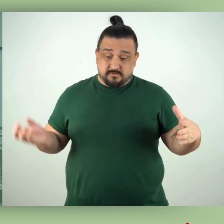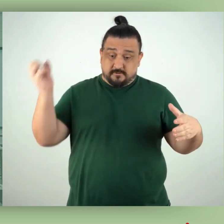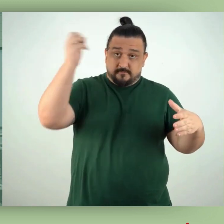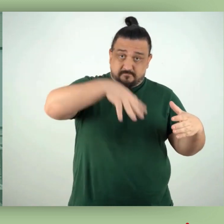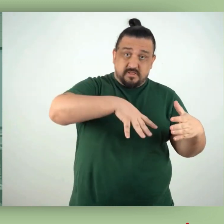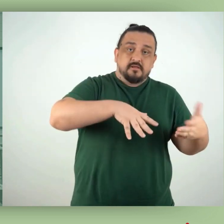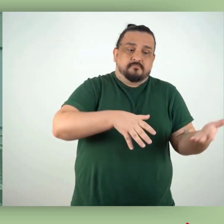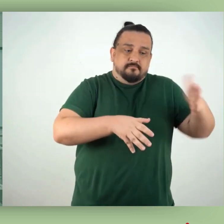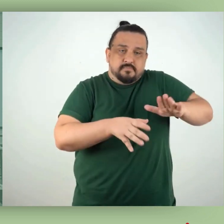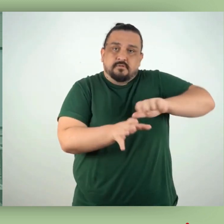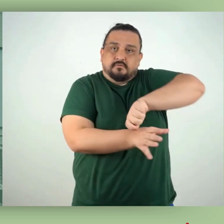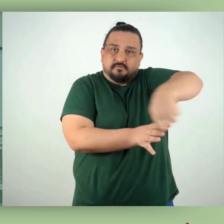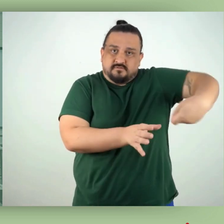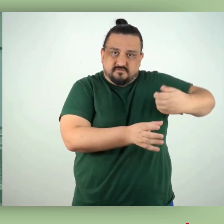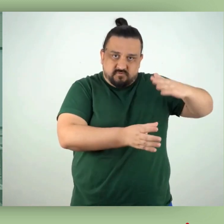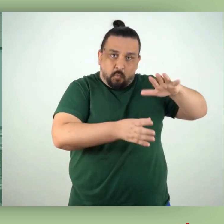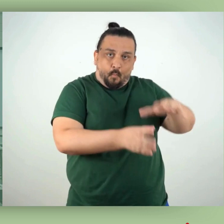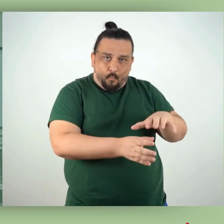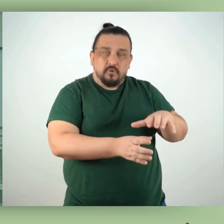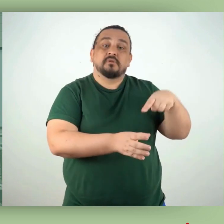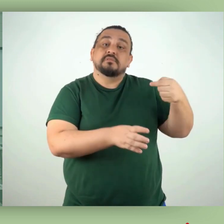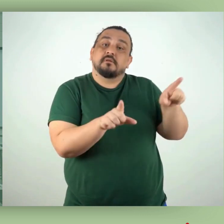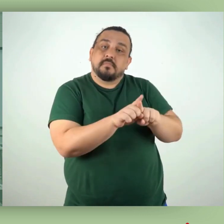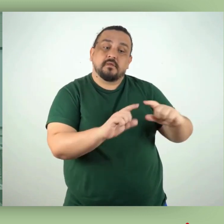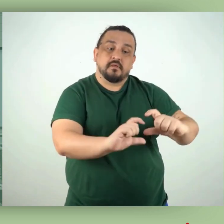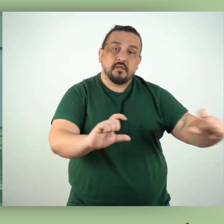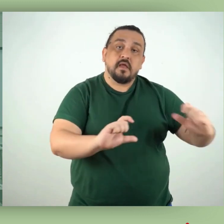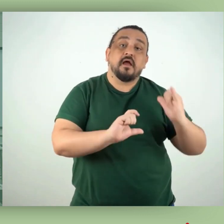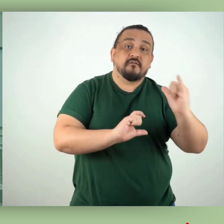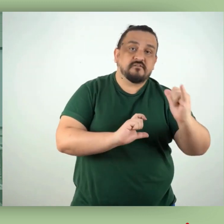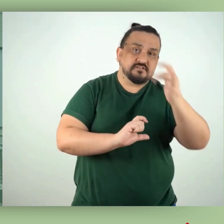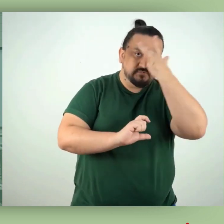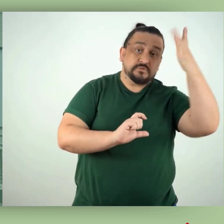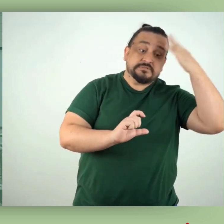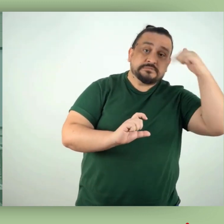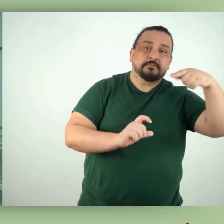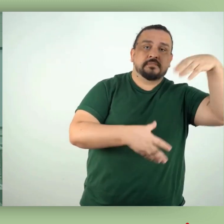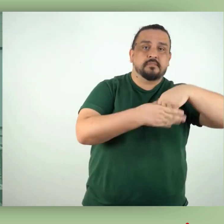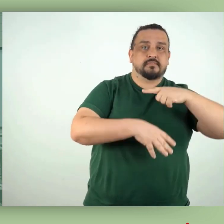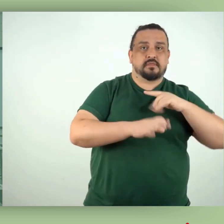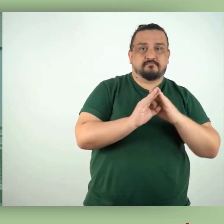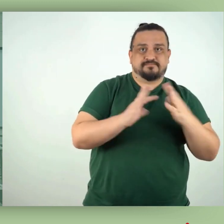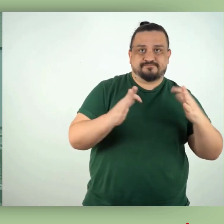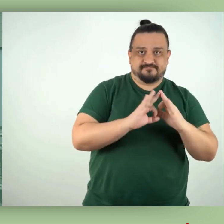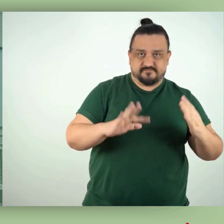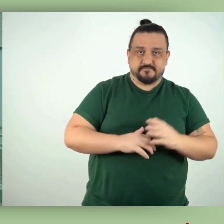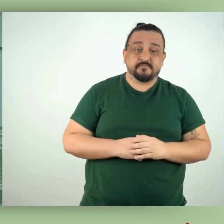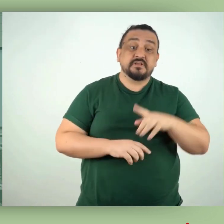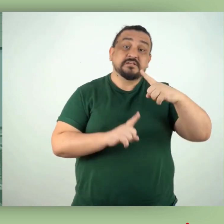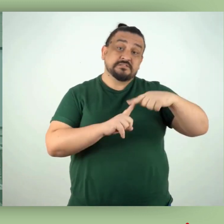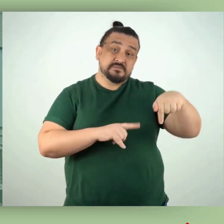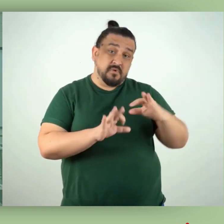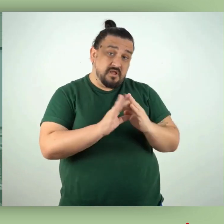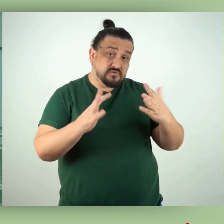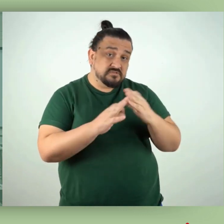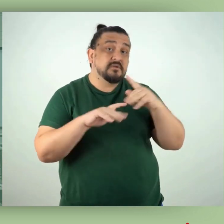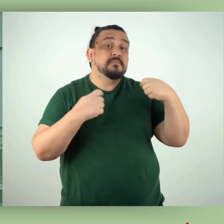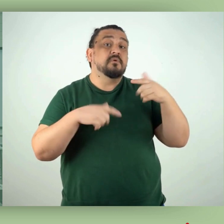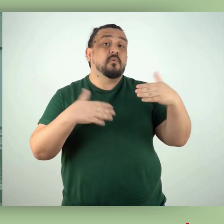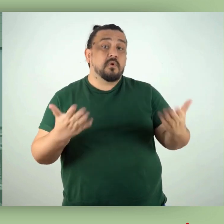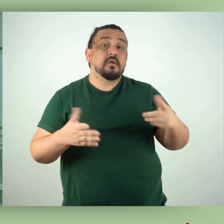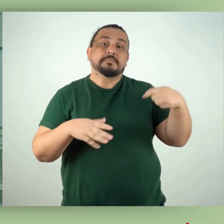vedação e ter seu conteúdo identificado, conforme especificado nas normas vigentes. Os rejeitos